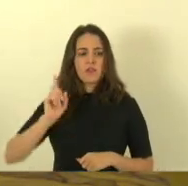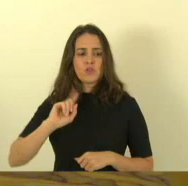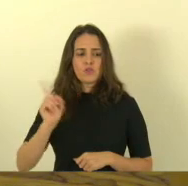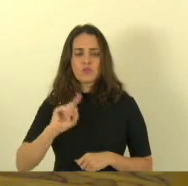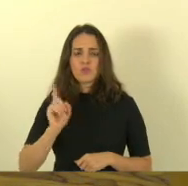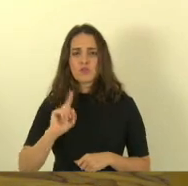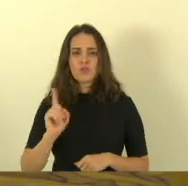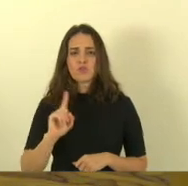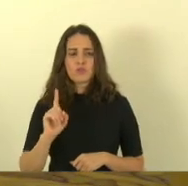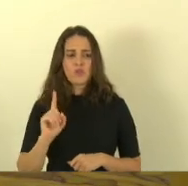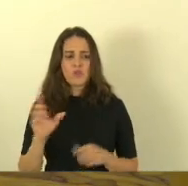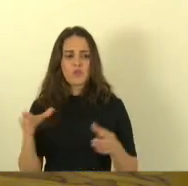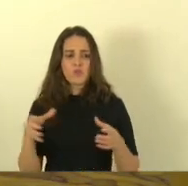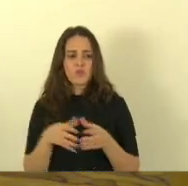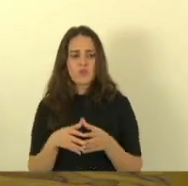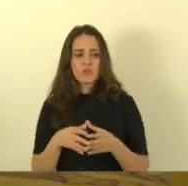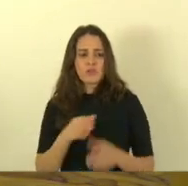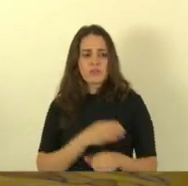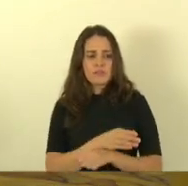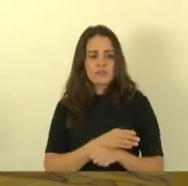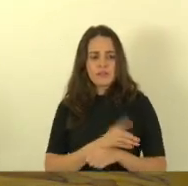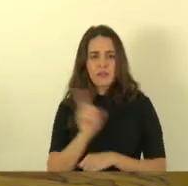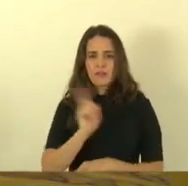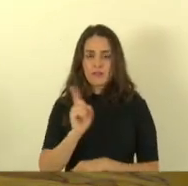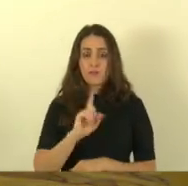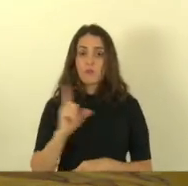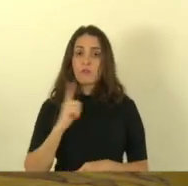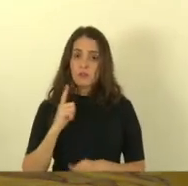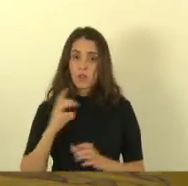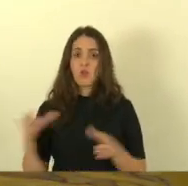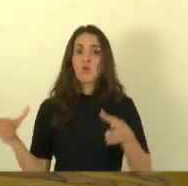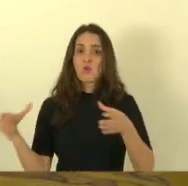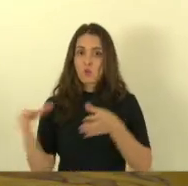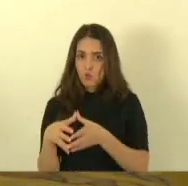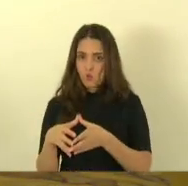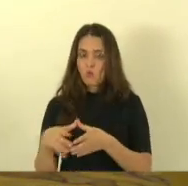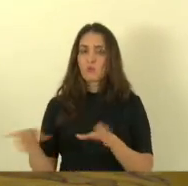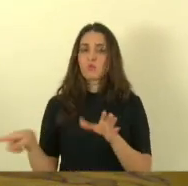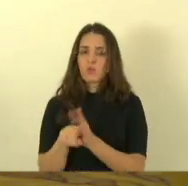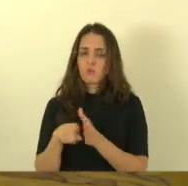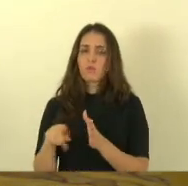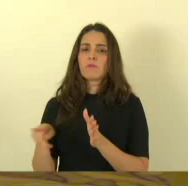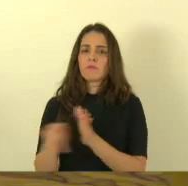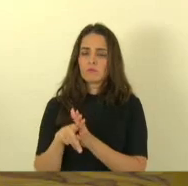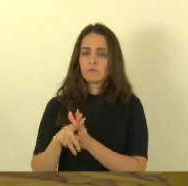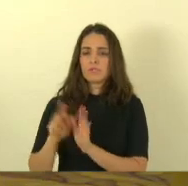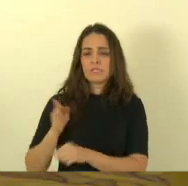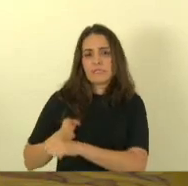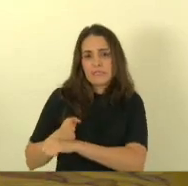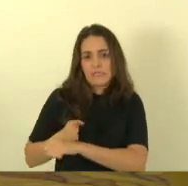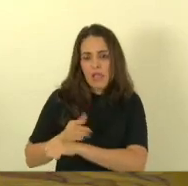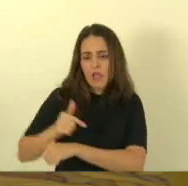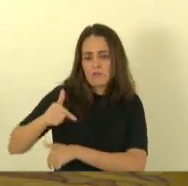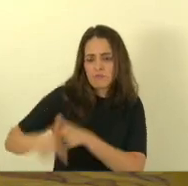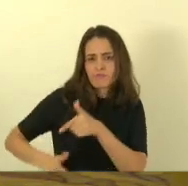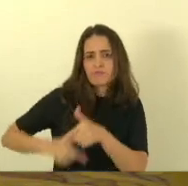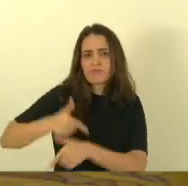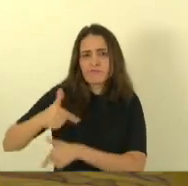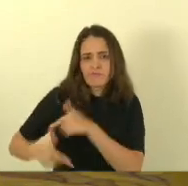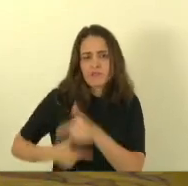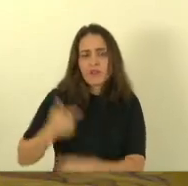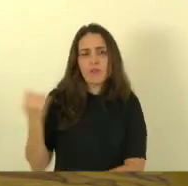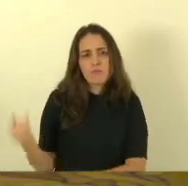somente o batalhão de Serra, não, tem uma companhia independente lá que presta valorosos trabalhos para